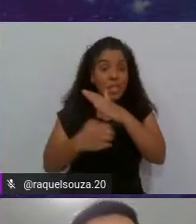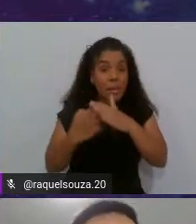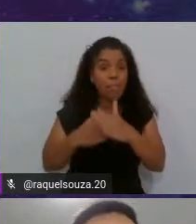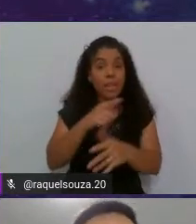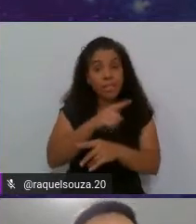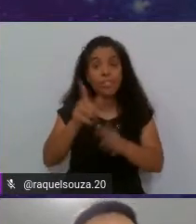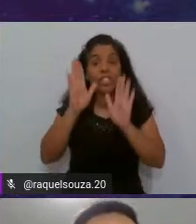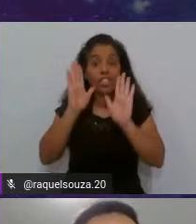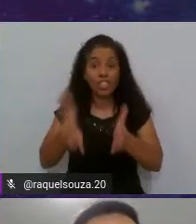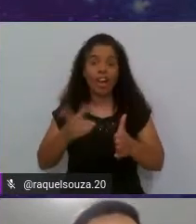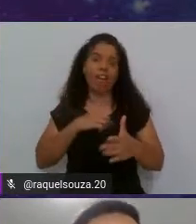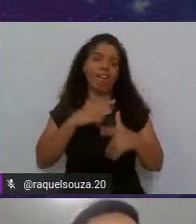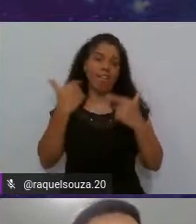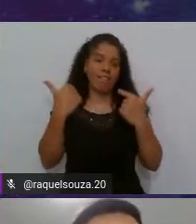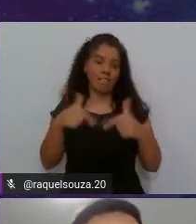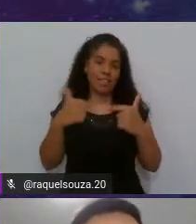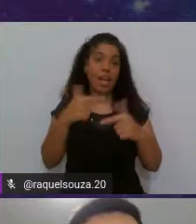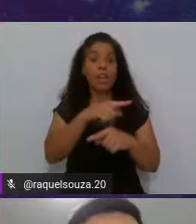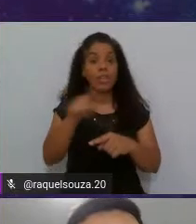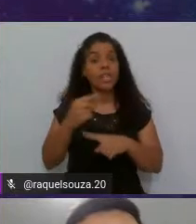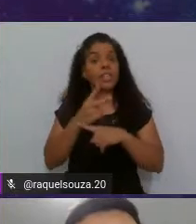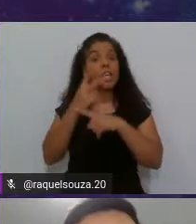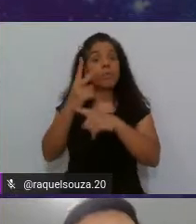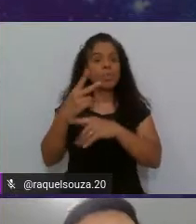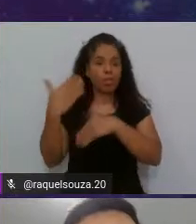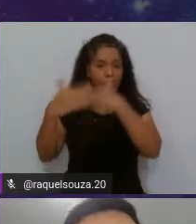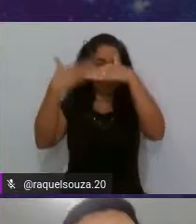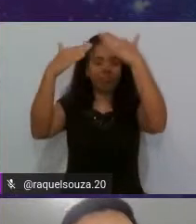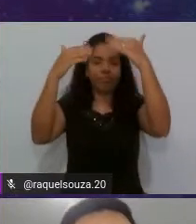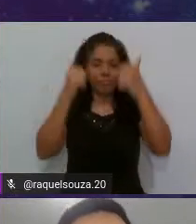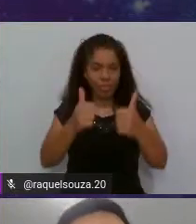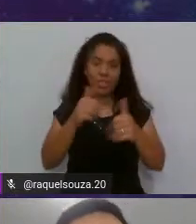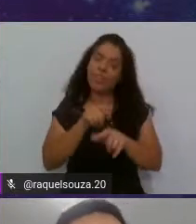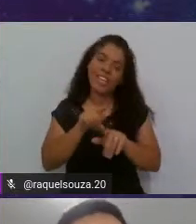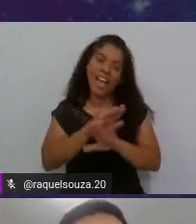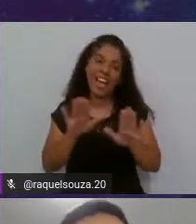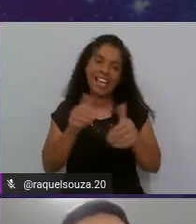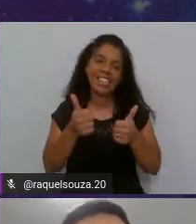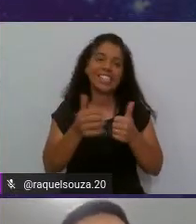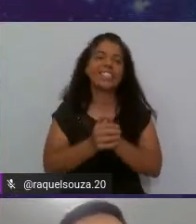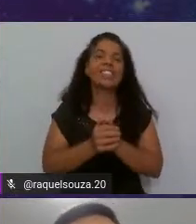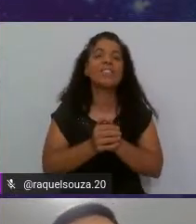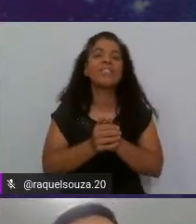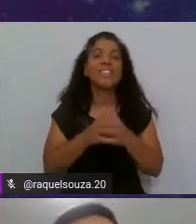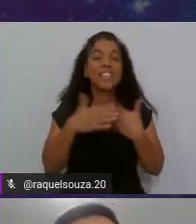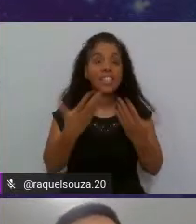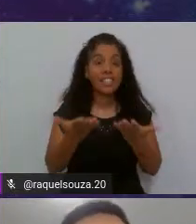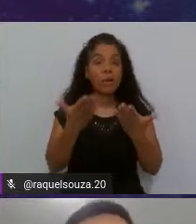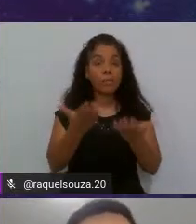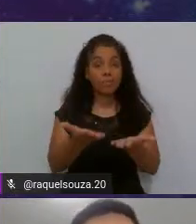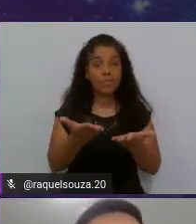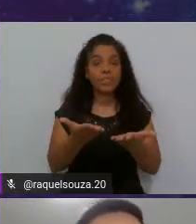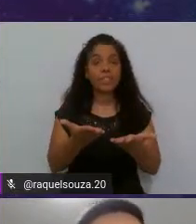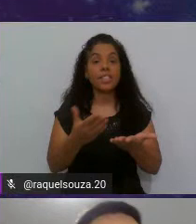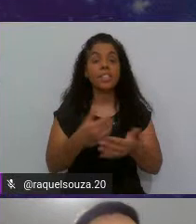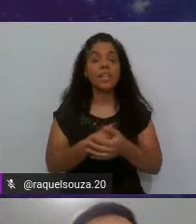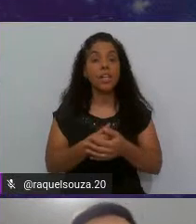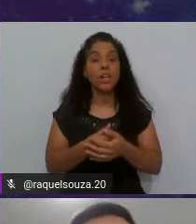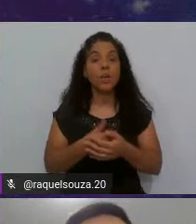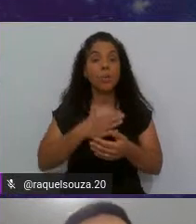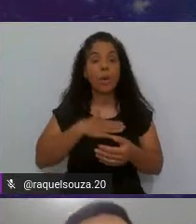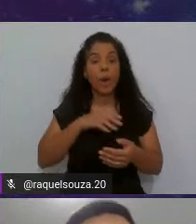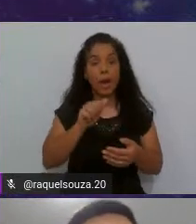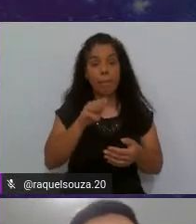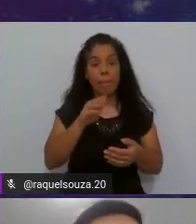e você precisa buscar a sua evolução. E é isso. Então, eu deixo aqui o meu About Me,